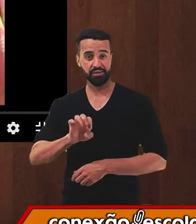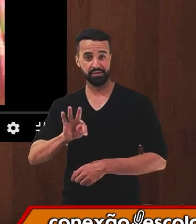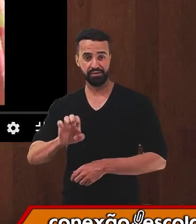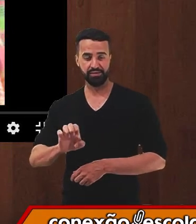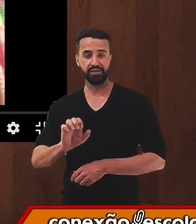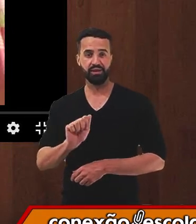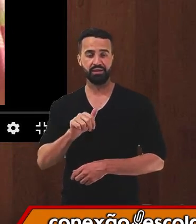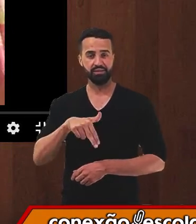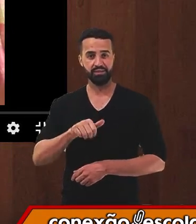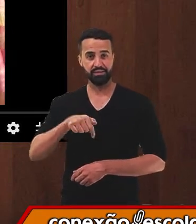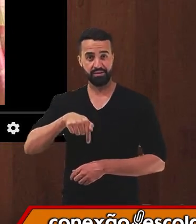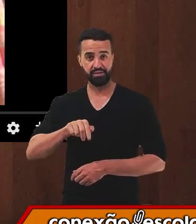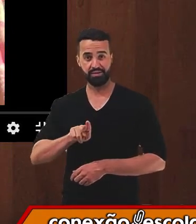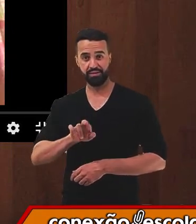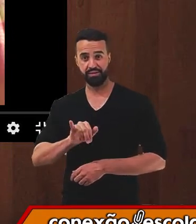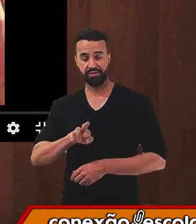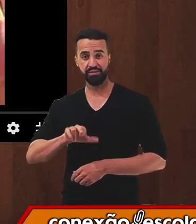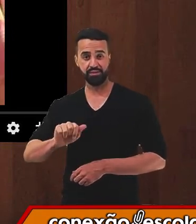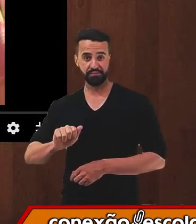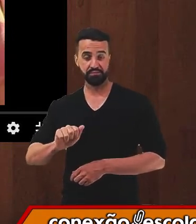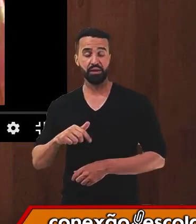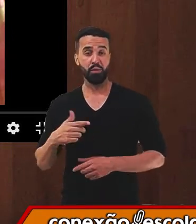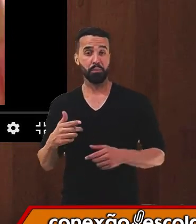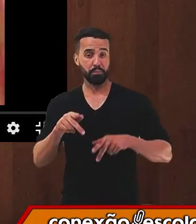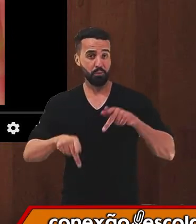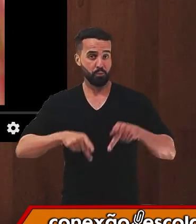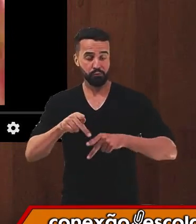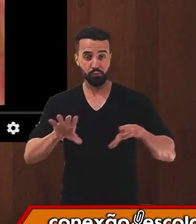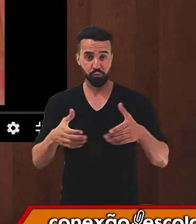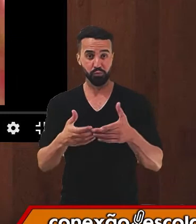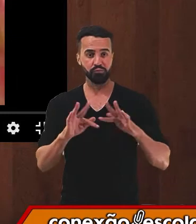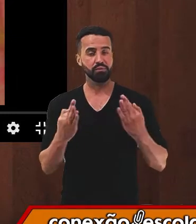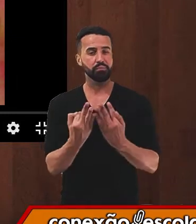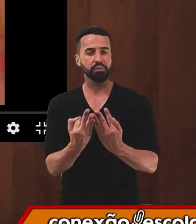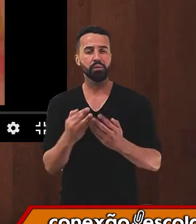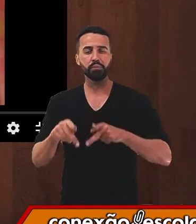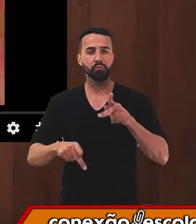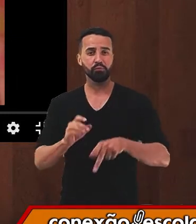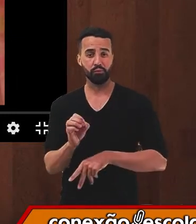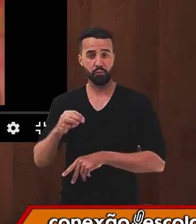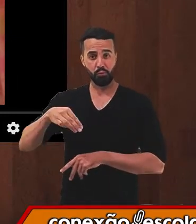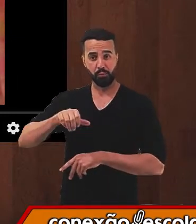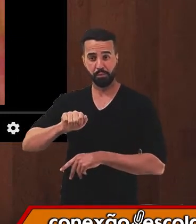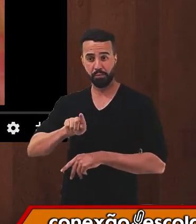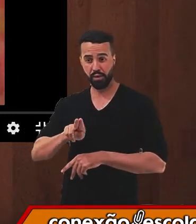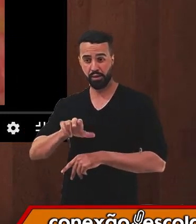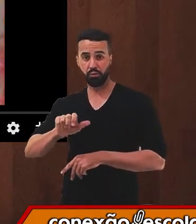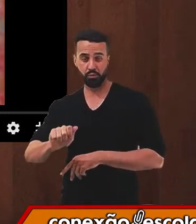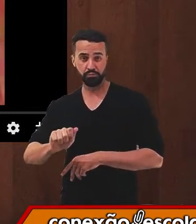Eu pertenço aos povos originários Cambeba Omágua e o meu nome é um posicionamento de